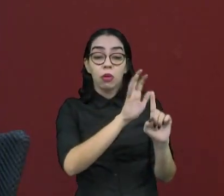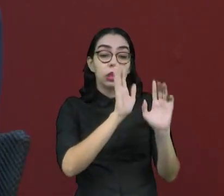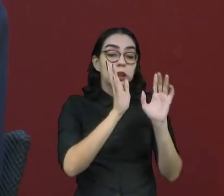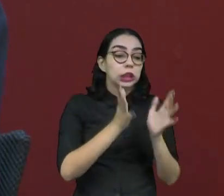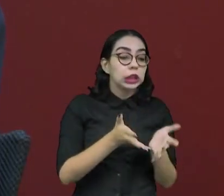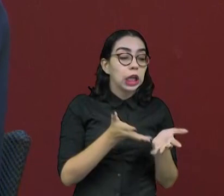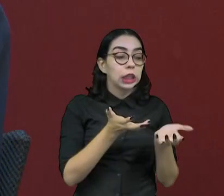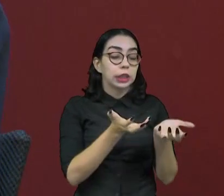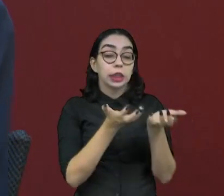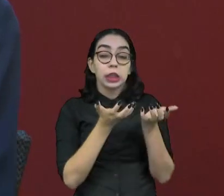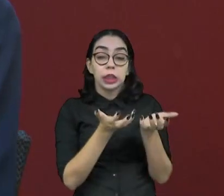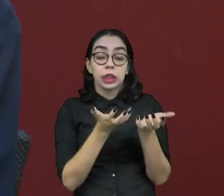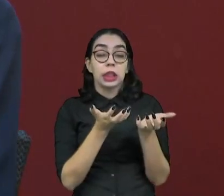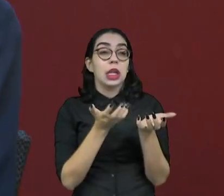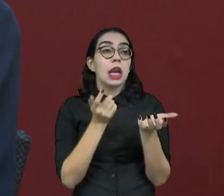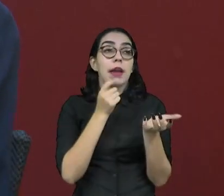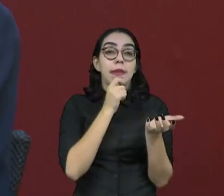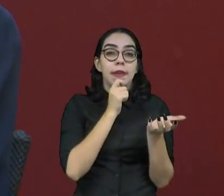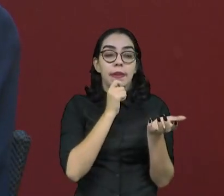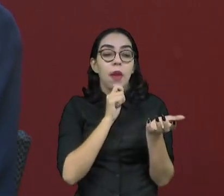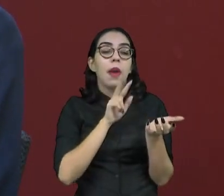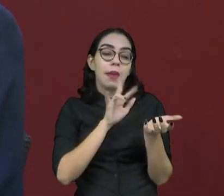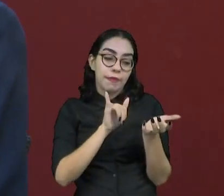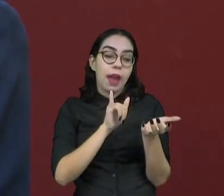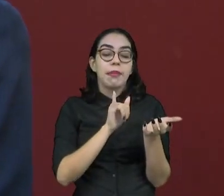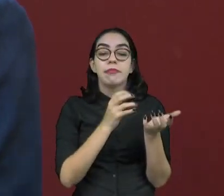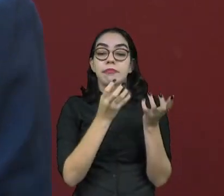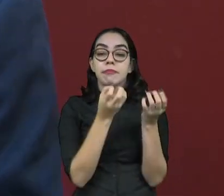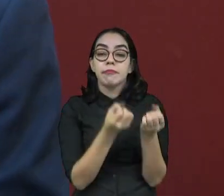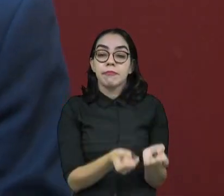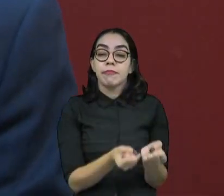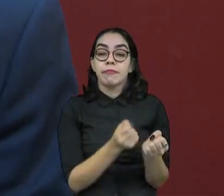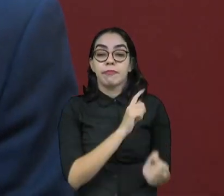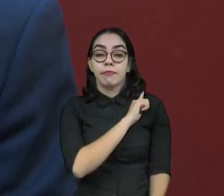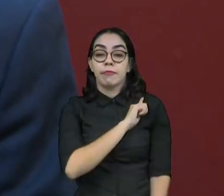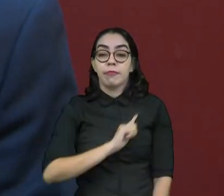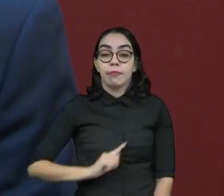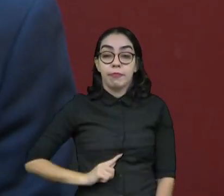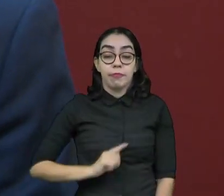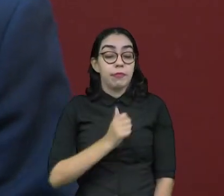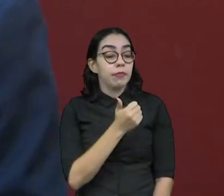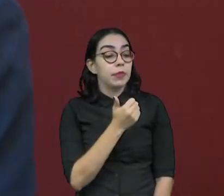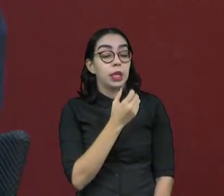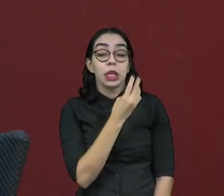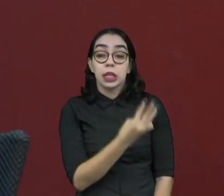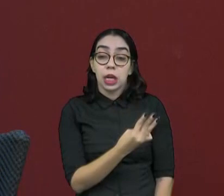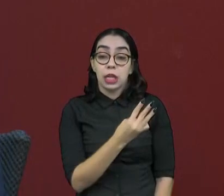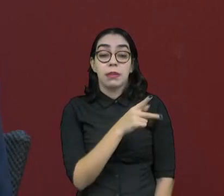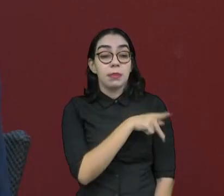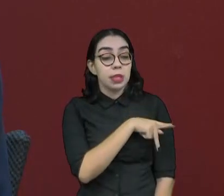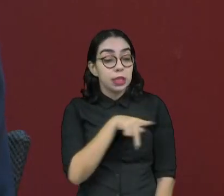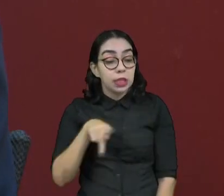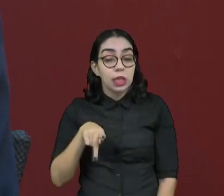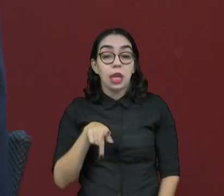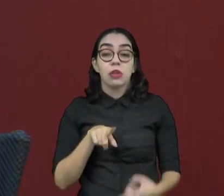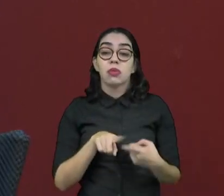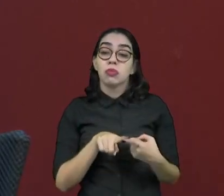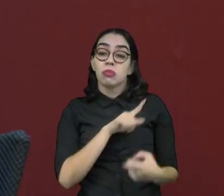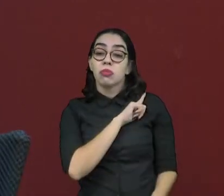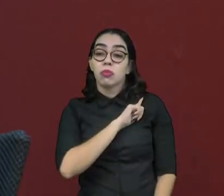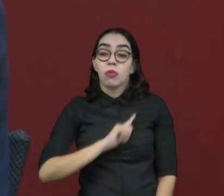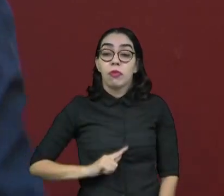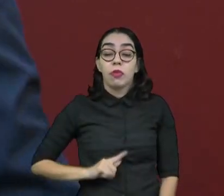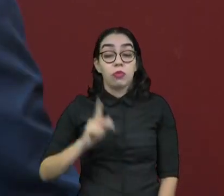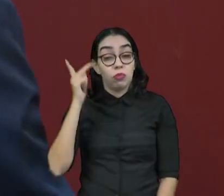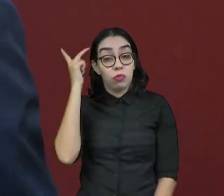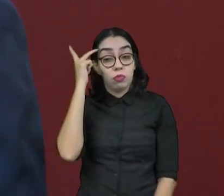Lula, mas para governador ele não tinha dado ainda muita atenção. No dia da eleição ele foi lá e seguiu no 13 para presidente, no 13 para governador. Já São